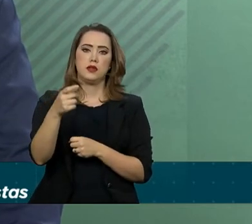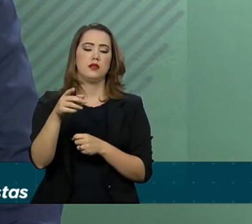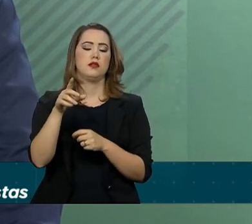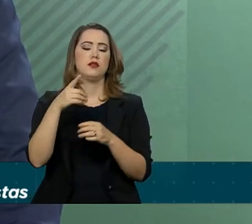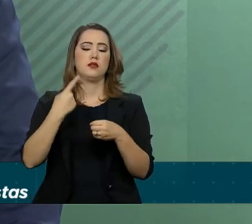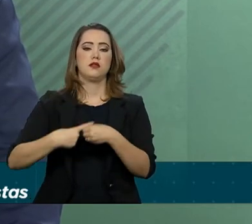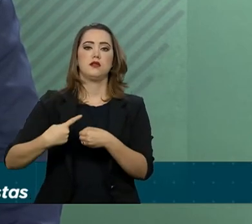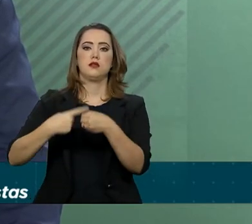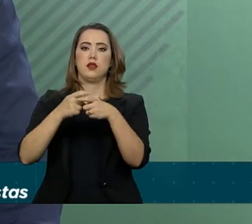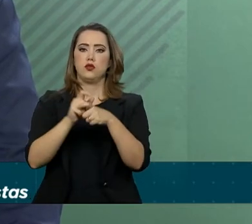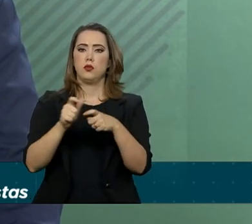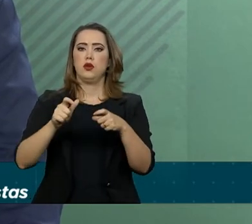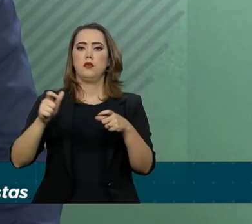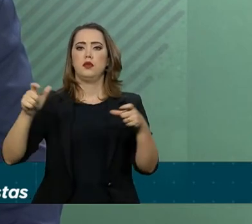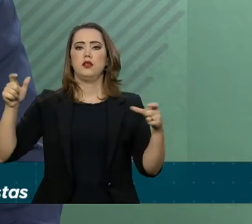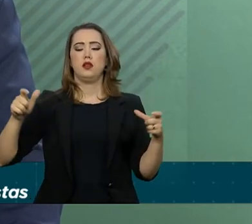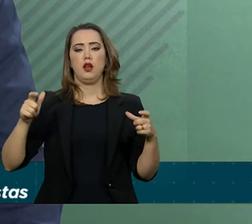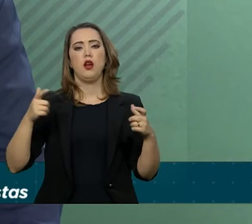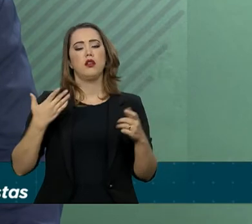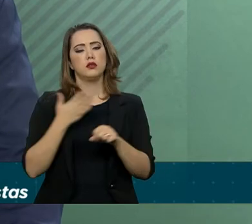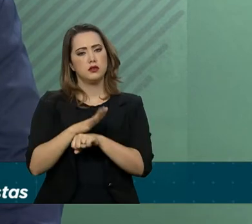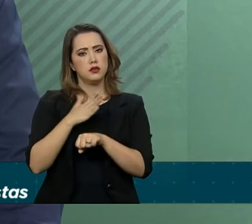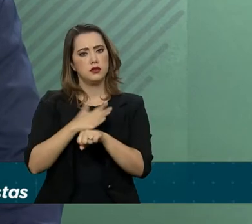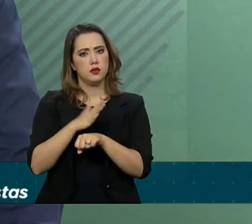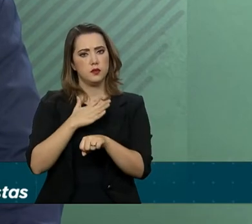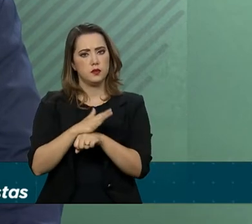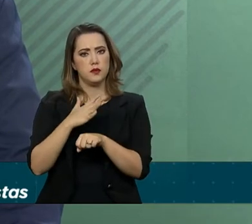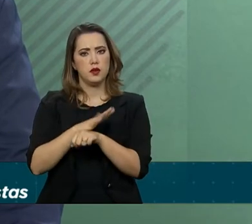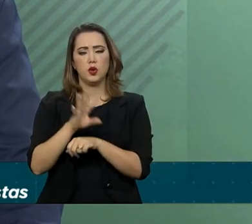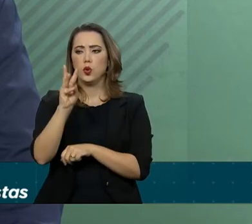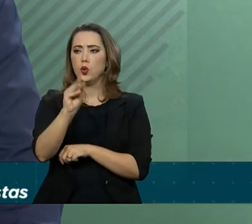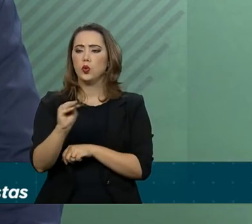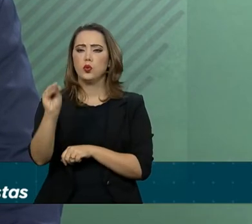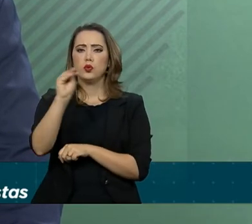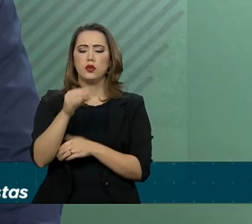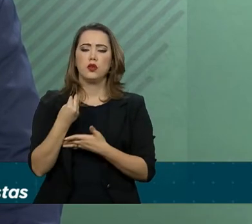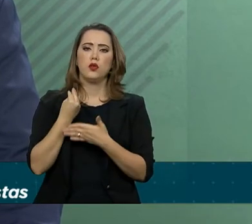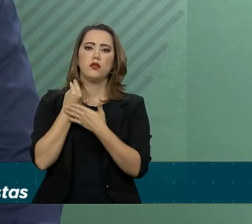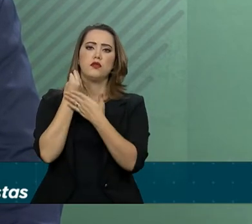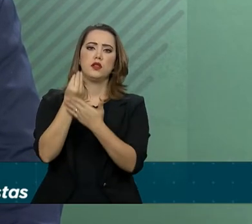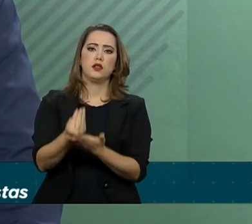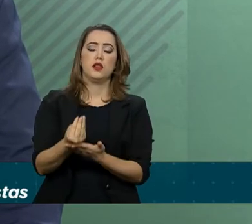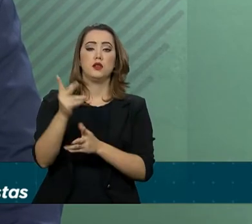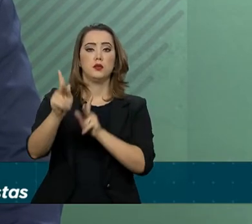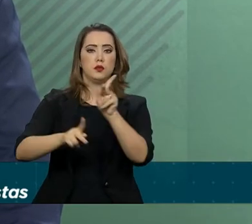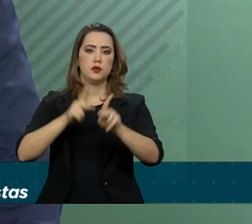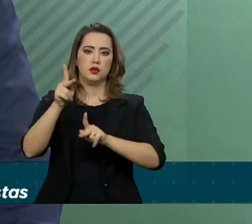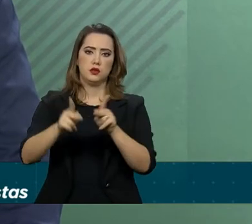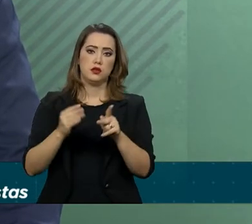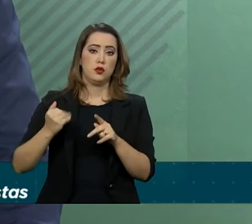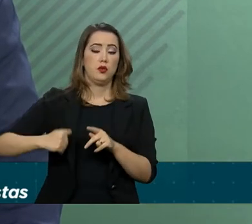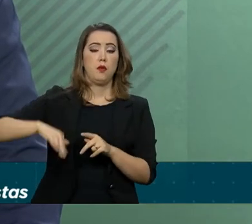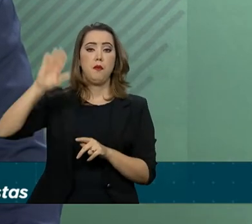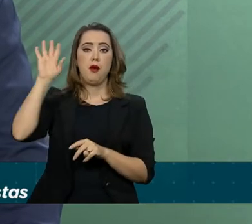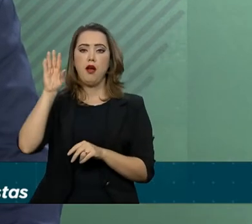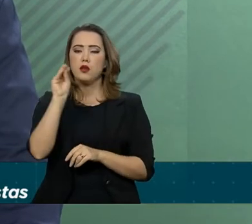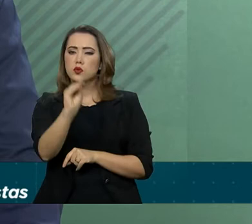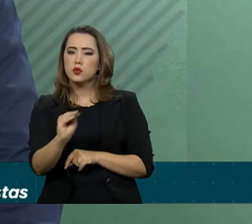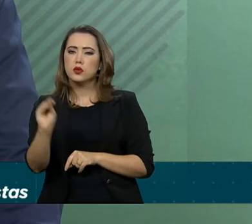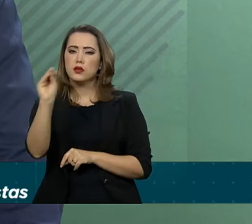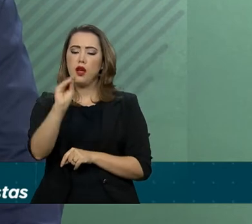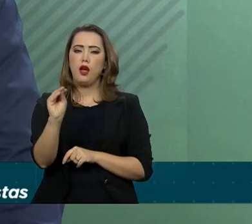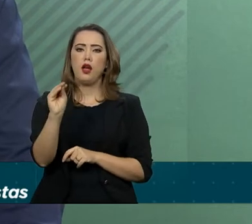para ampliar e qualificar o atendimento prestado à população com mais consultas,